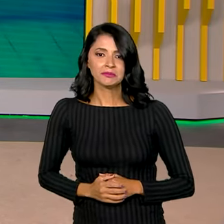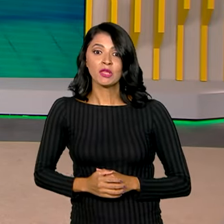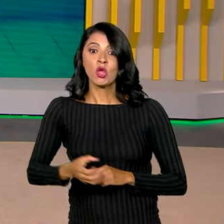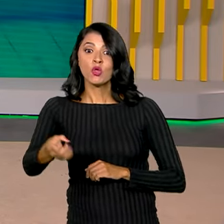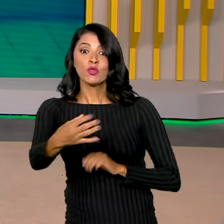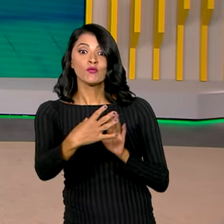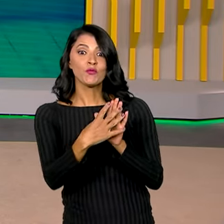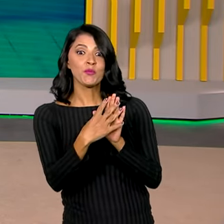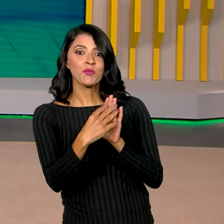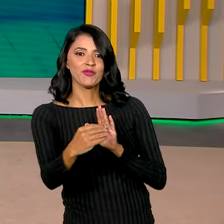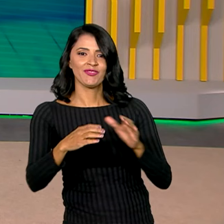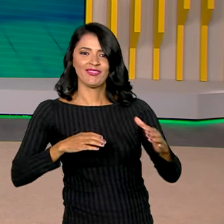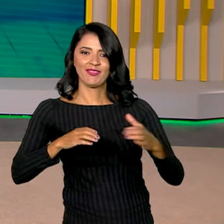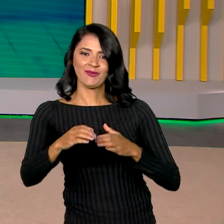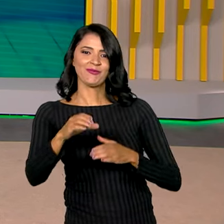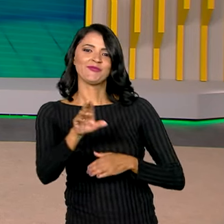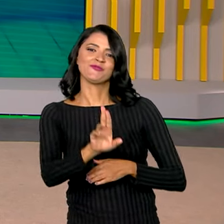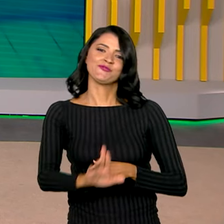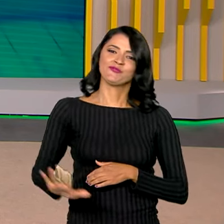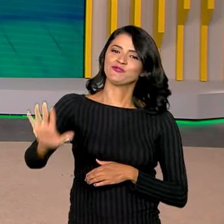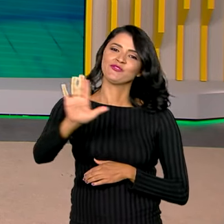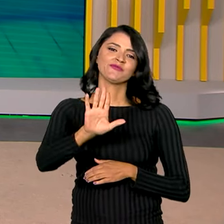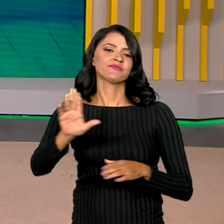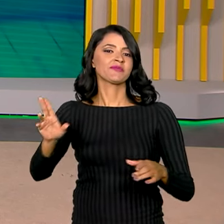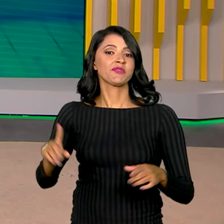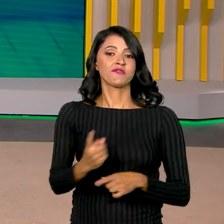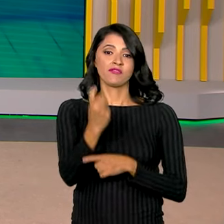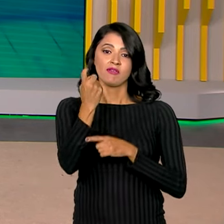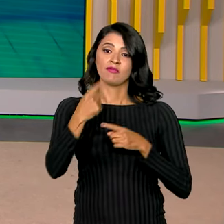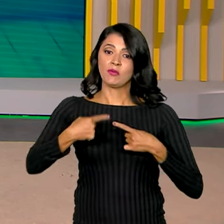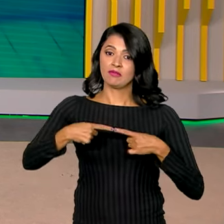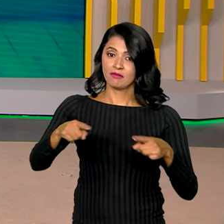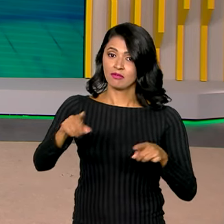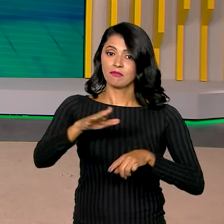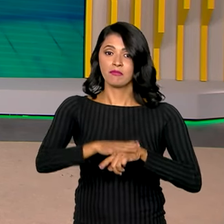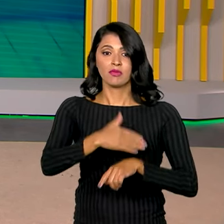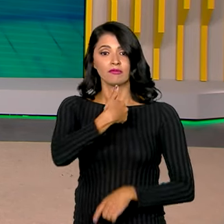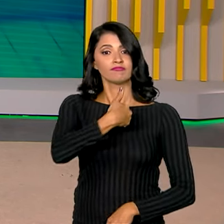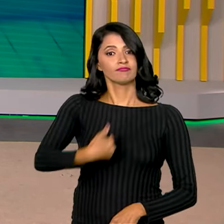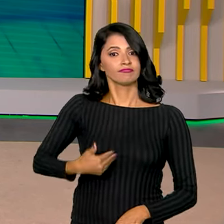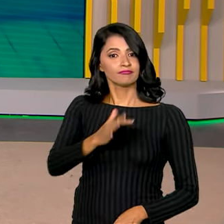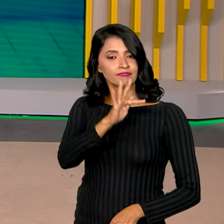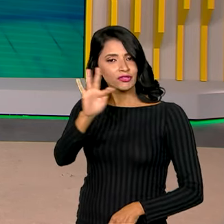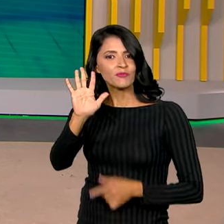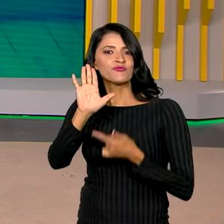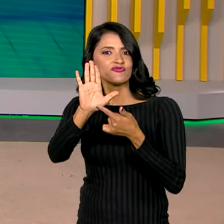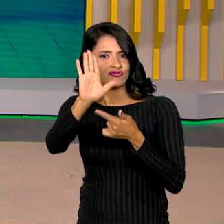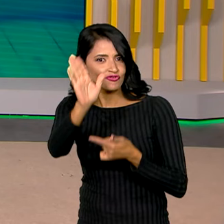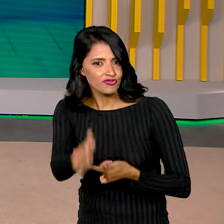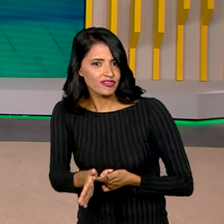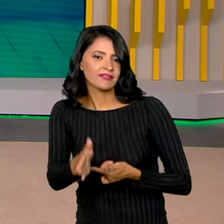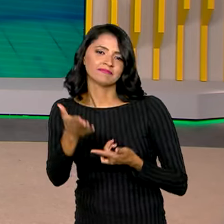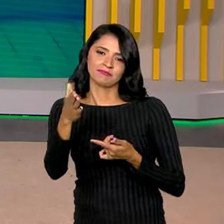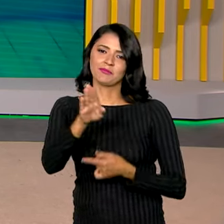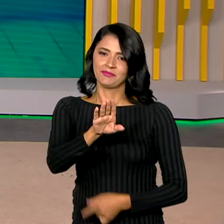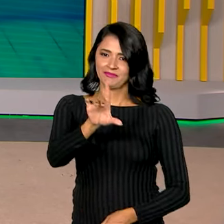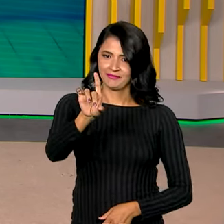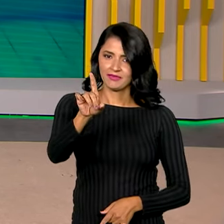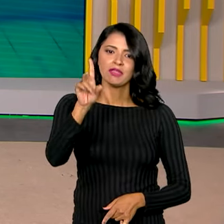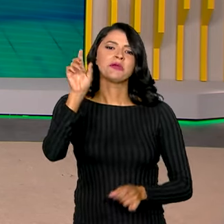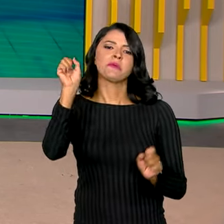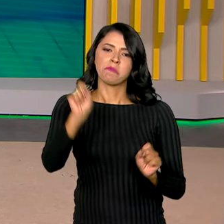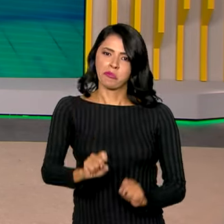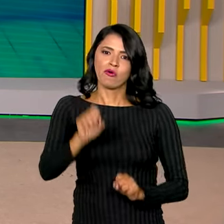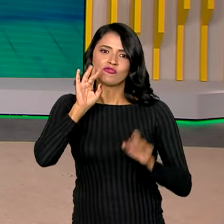modelo de concurso nacional unificado, lançado ontem pelo governo federal, como nós mostramos aqui no Brasil em Dia, pode tornar esse